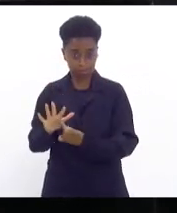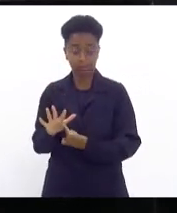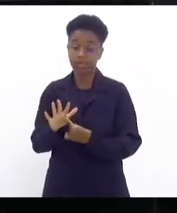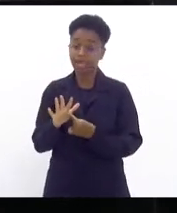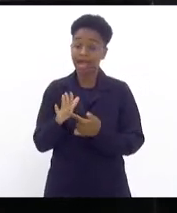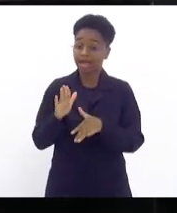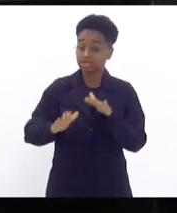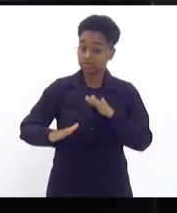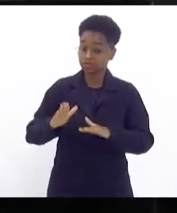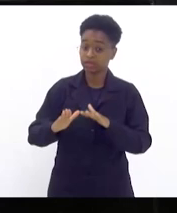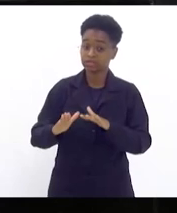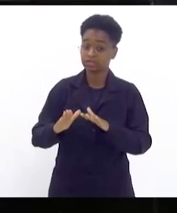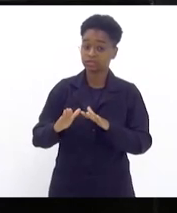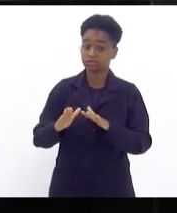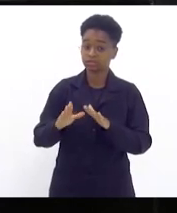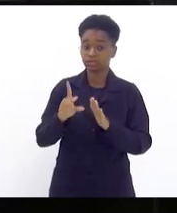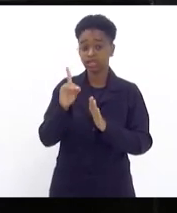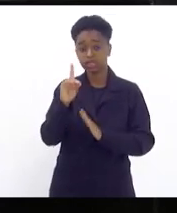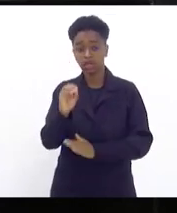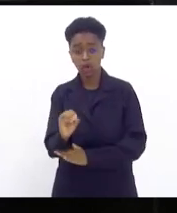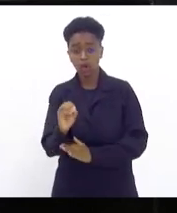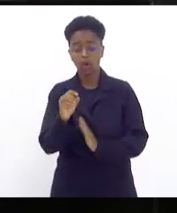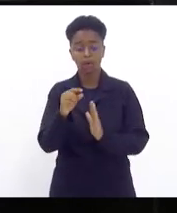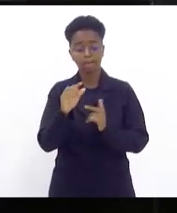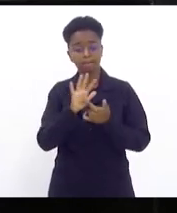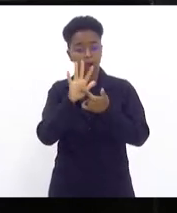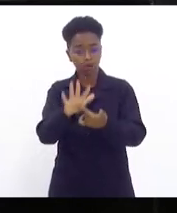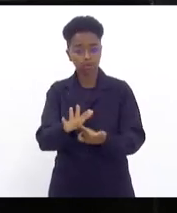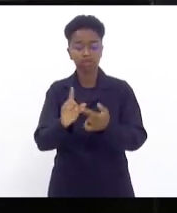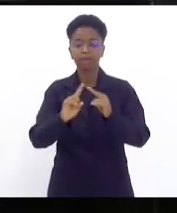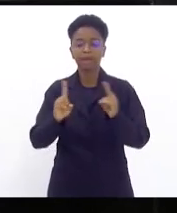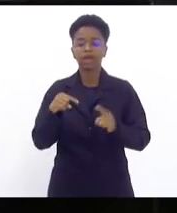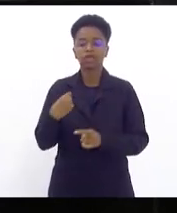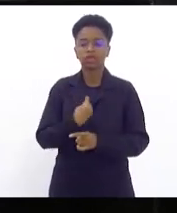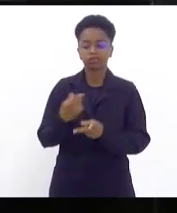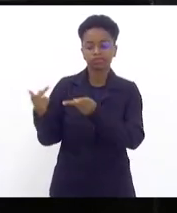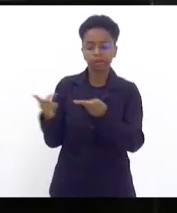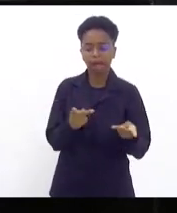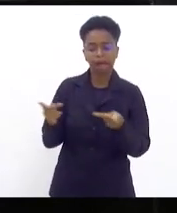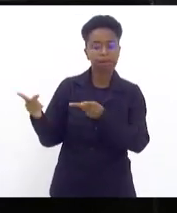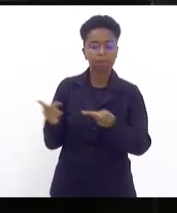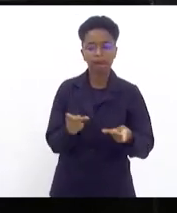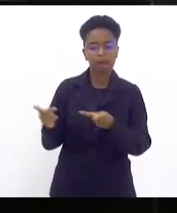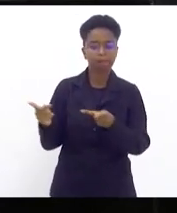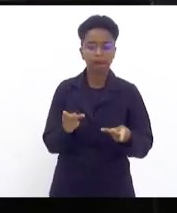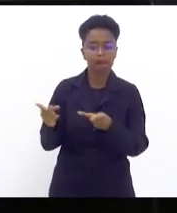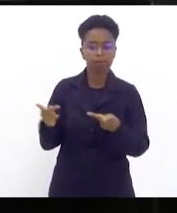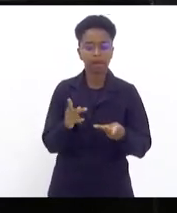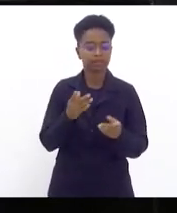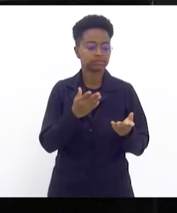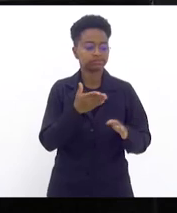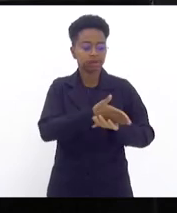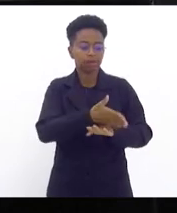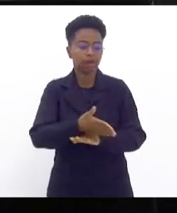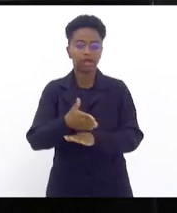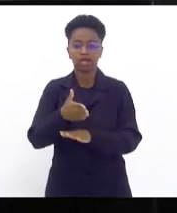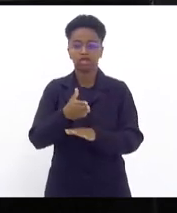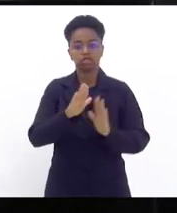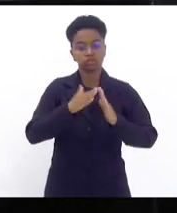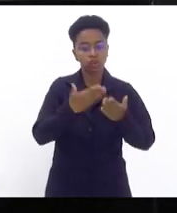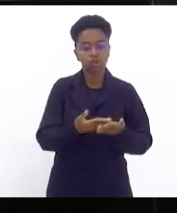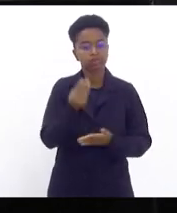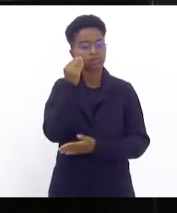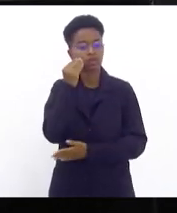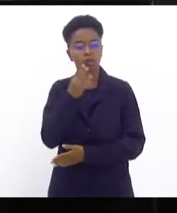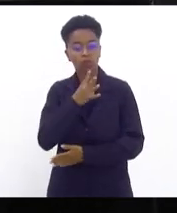das vezes no Diário Oficial, com as nossas incansáveis visitas às unidades escolares, para conhecer